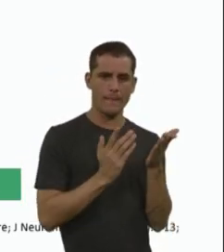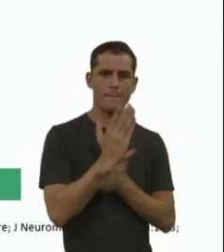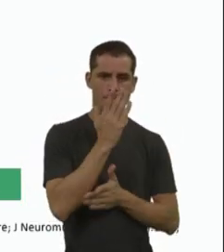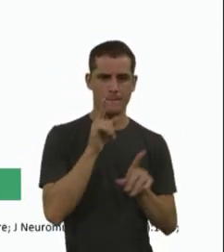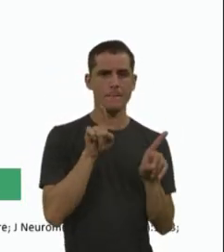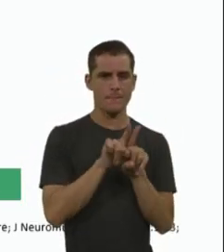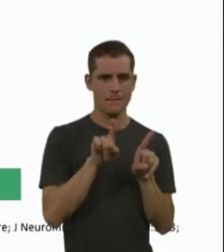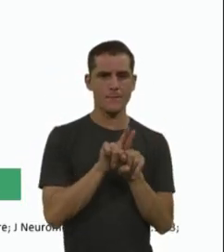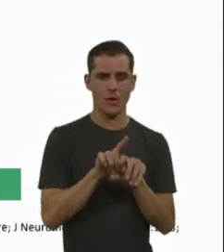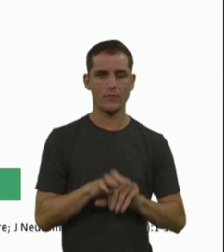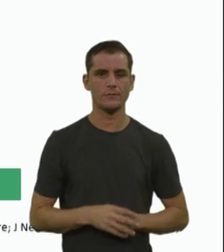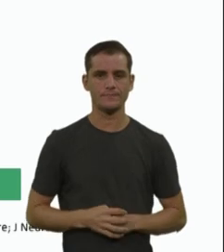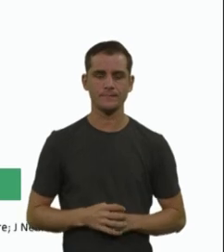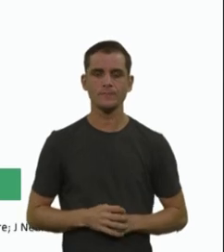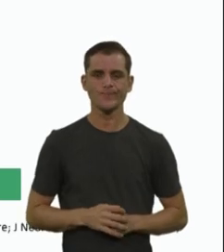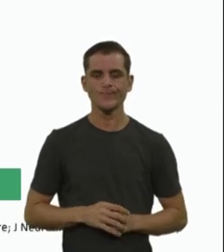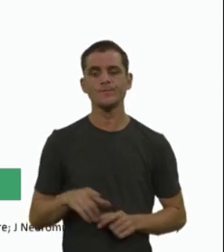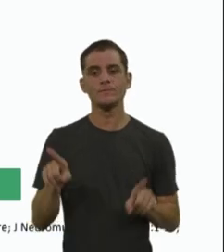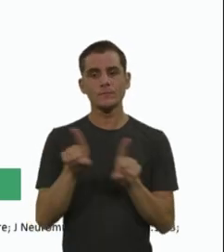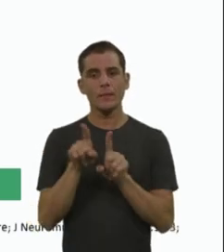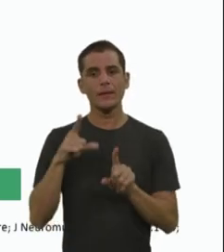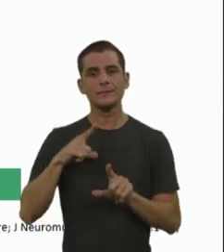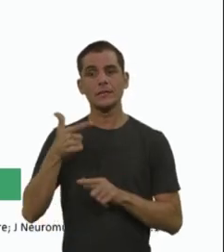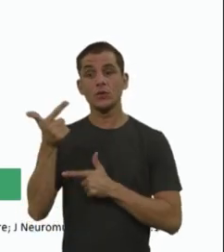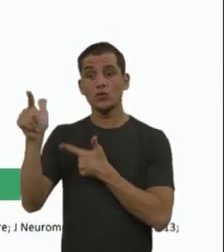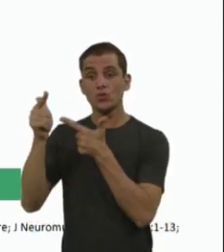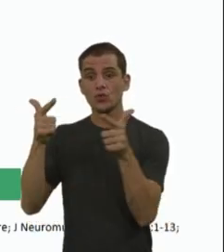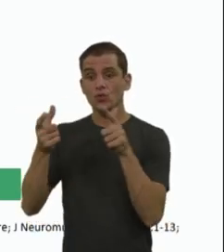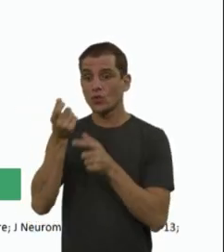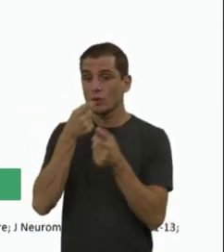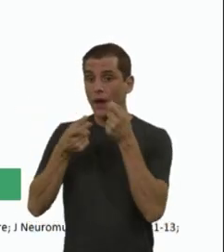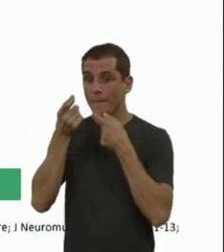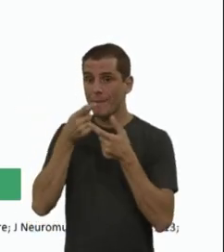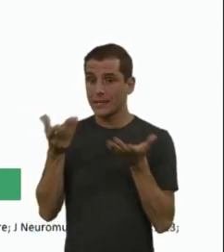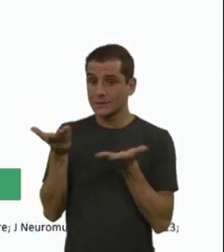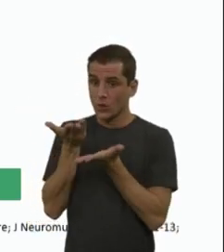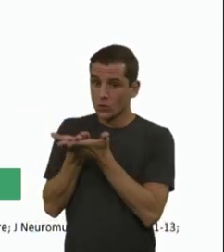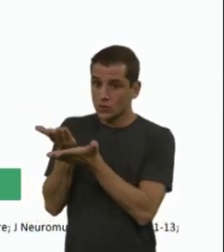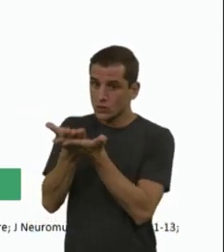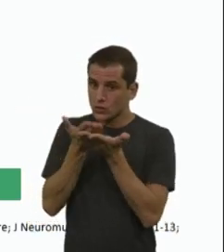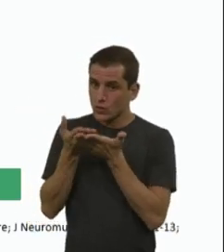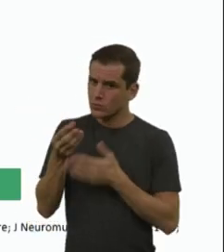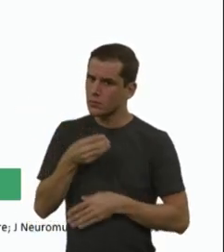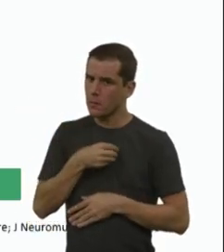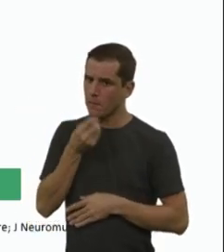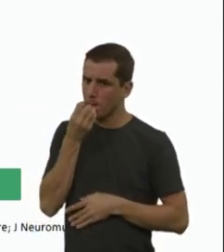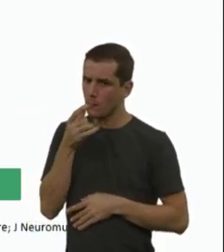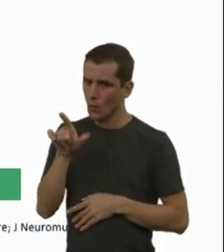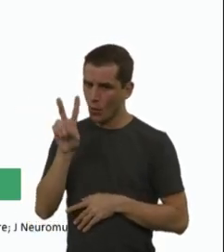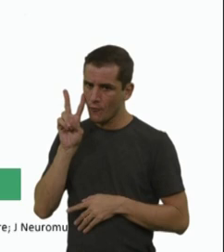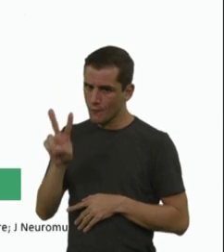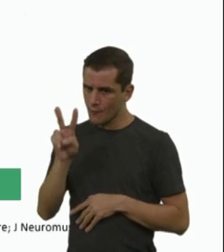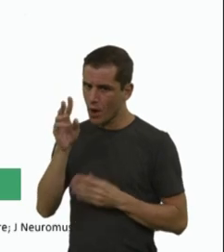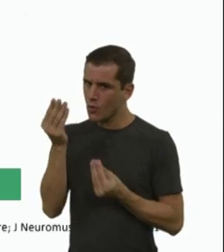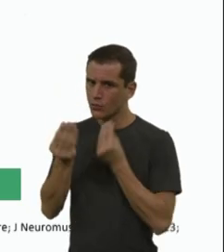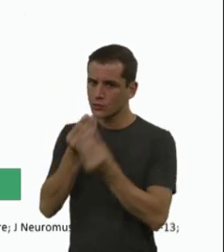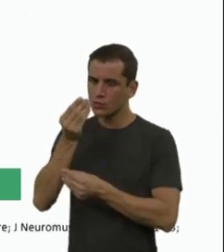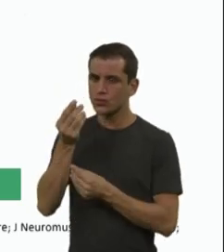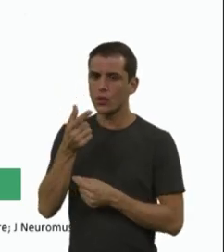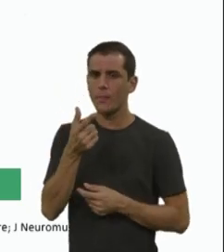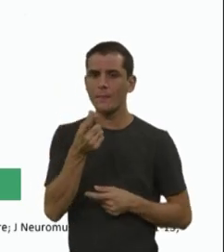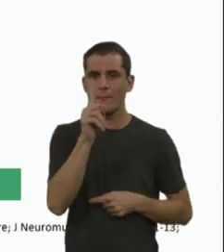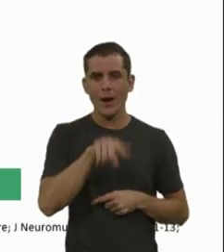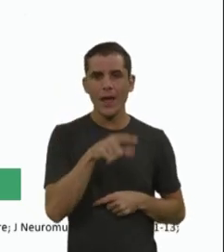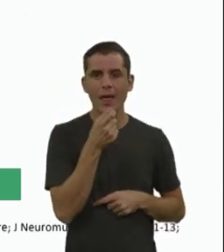Mas a gente também tem outros medicamentos que estão sendo estudados, eu acho que vale a pena aqui talvez falar dos inibidores de